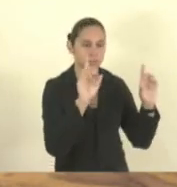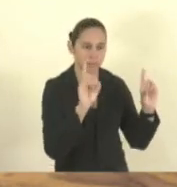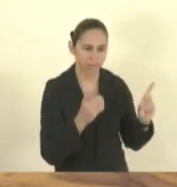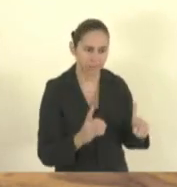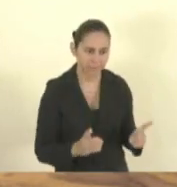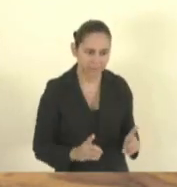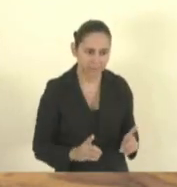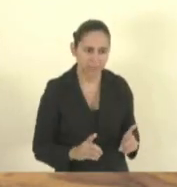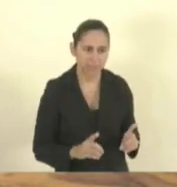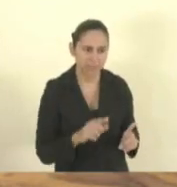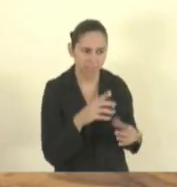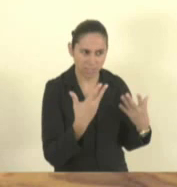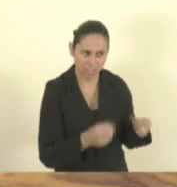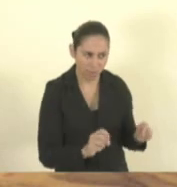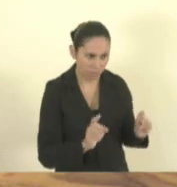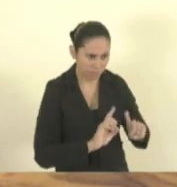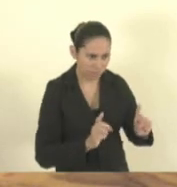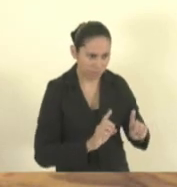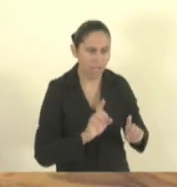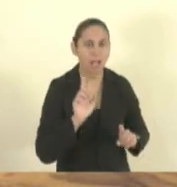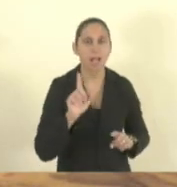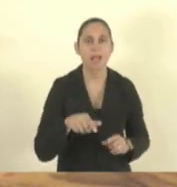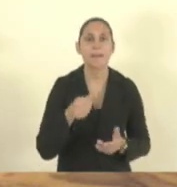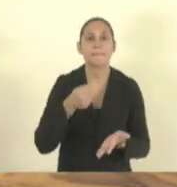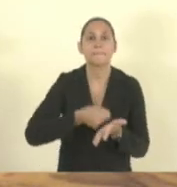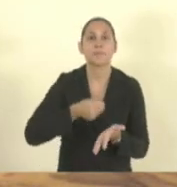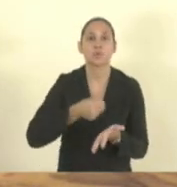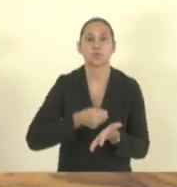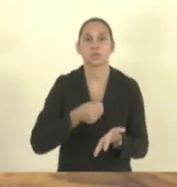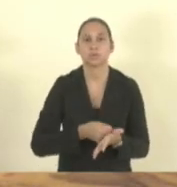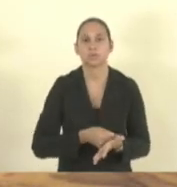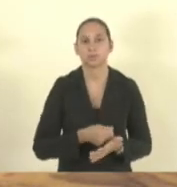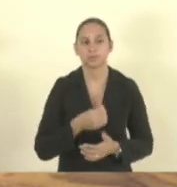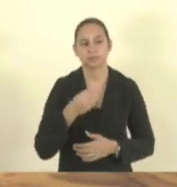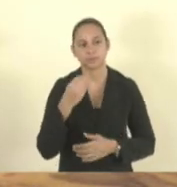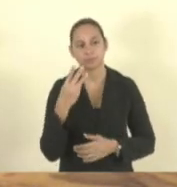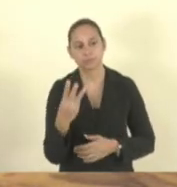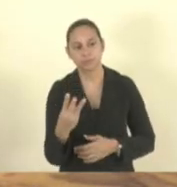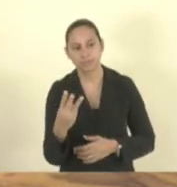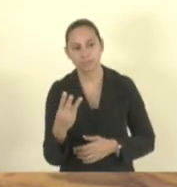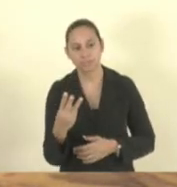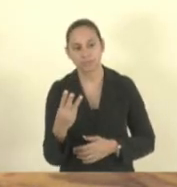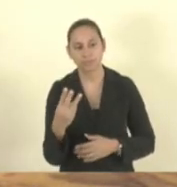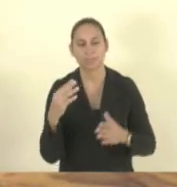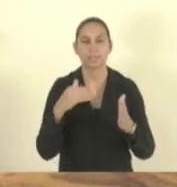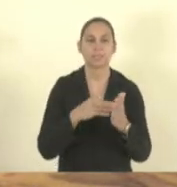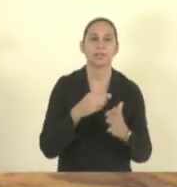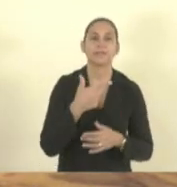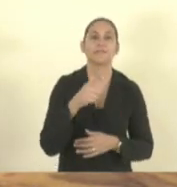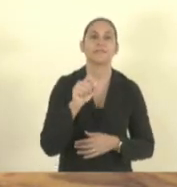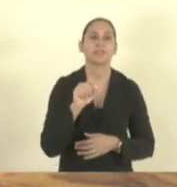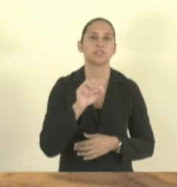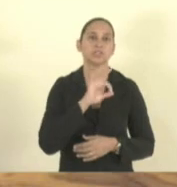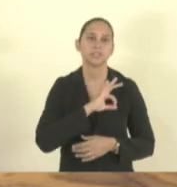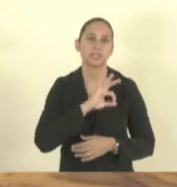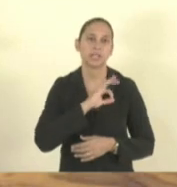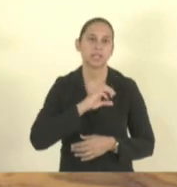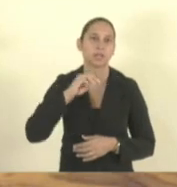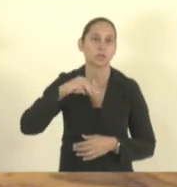deficiência será punido com multa de 3 a 20 salários mínimos.